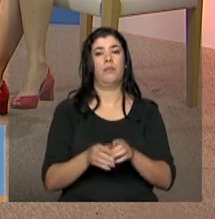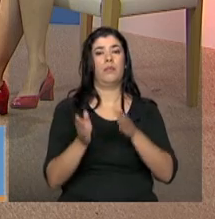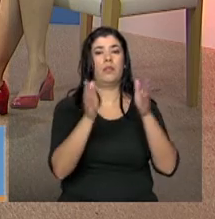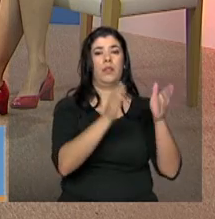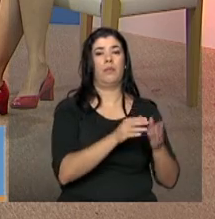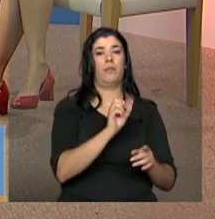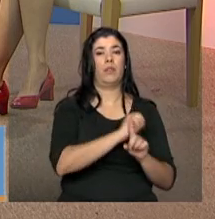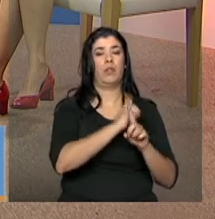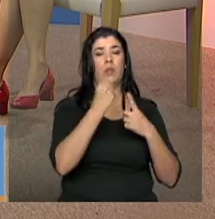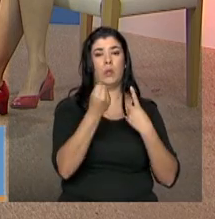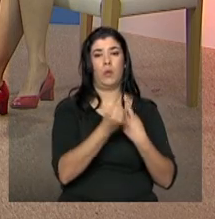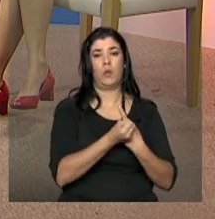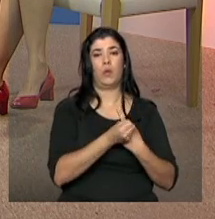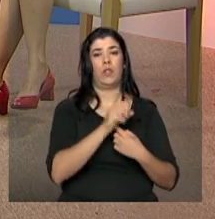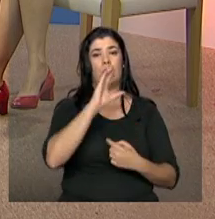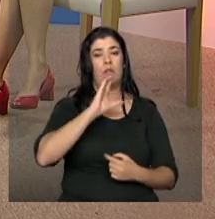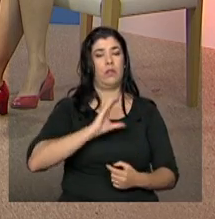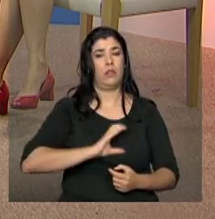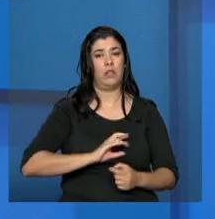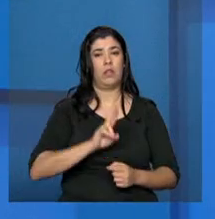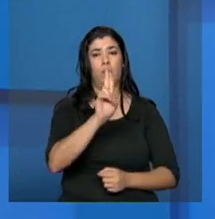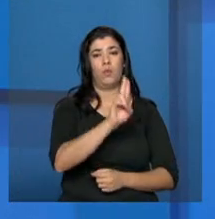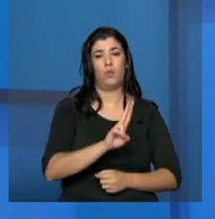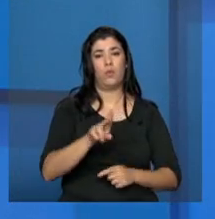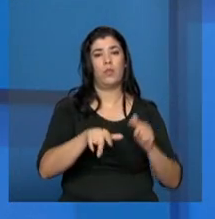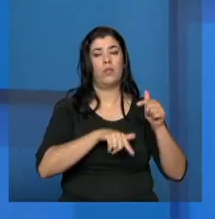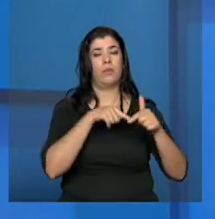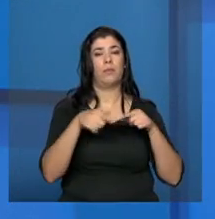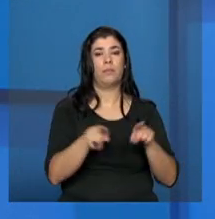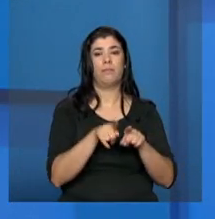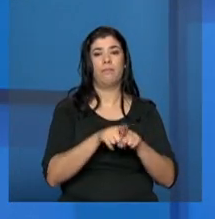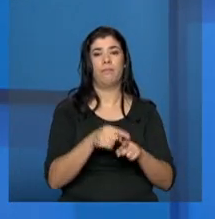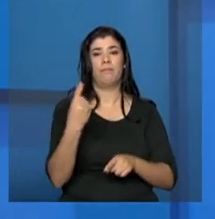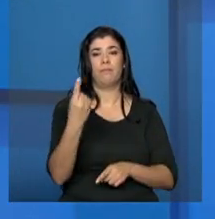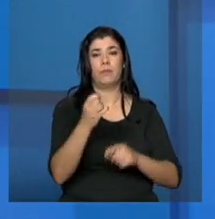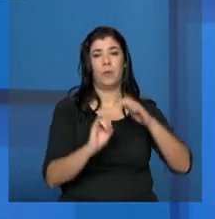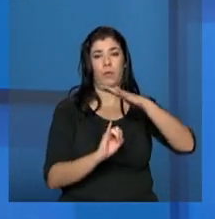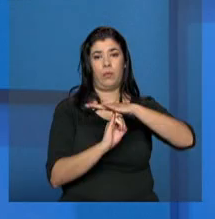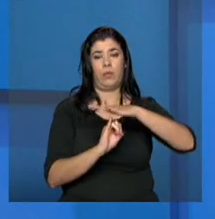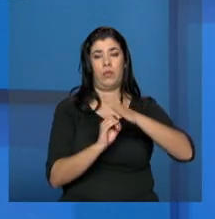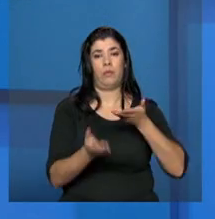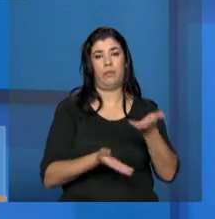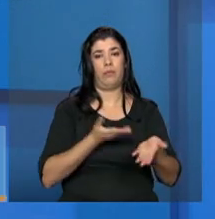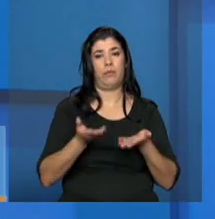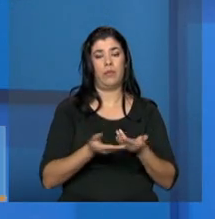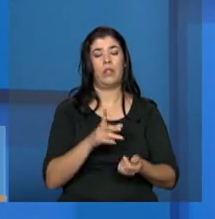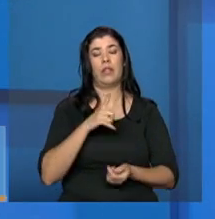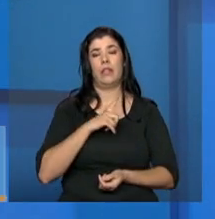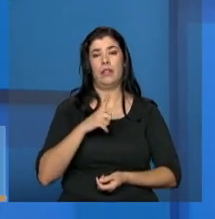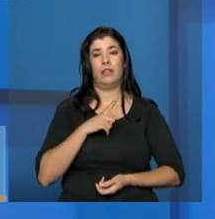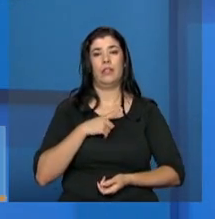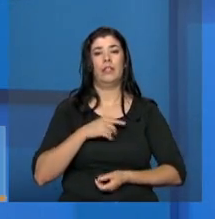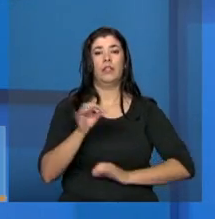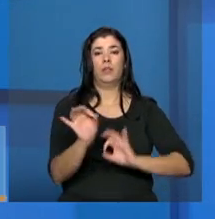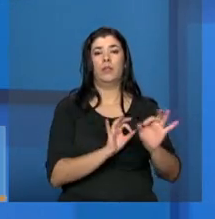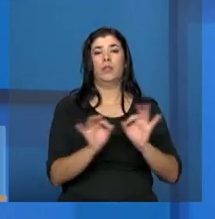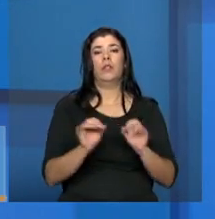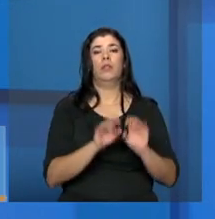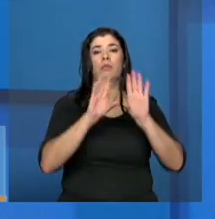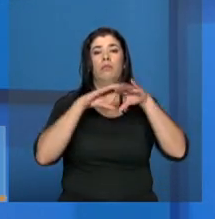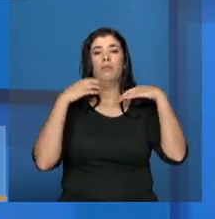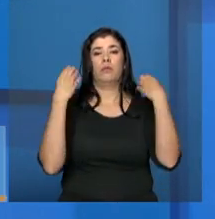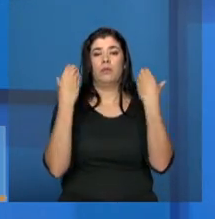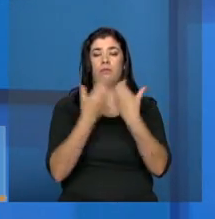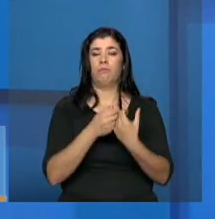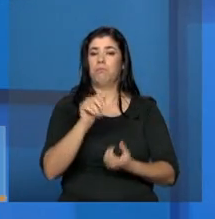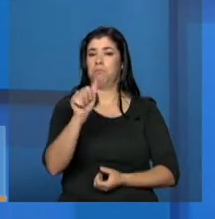com segmento dos usuários, dos trabalhadores e entidades, está, então, muito imbuída de organizar uma conferência com